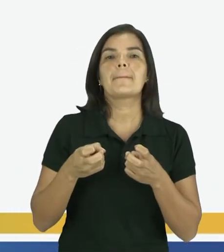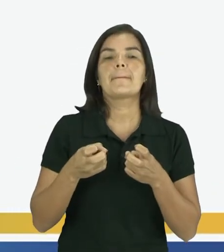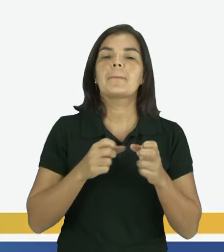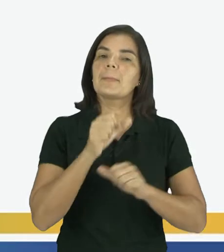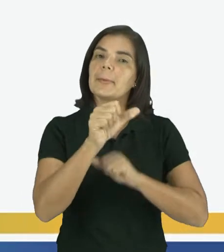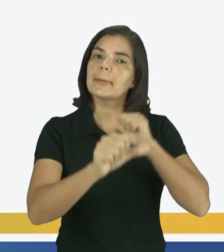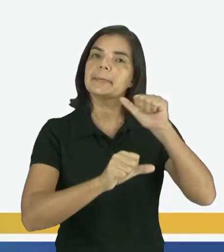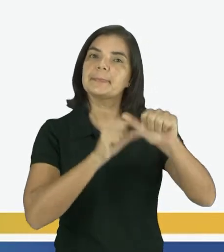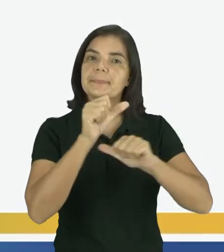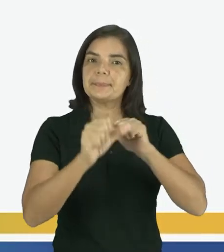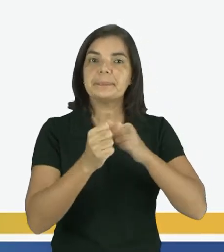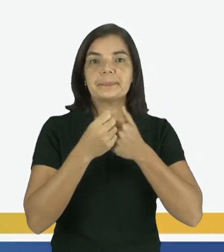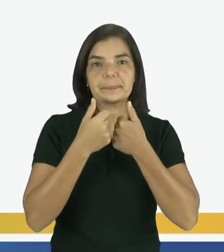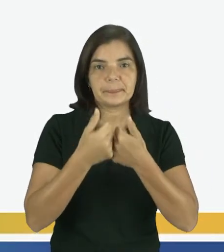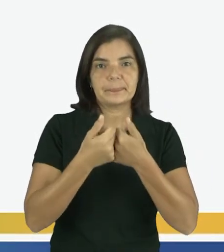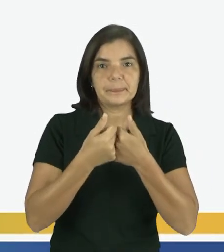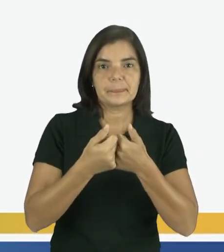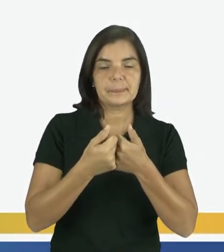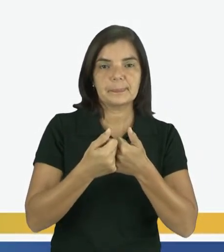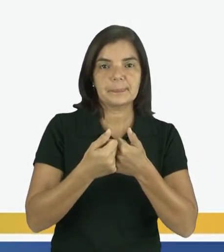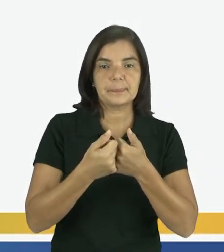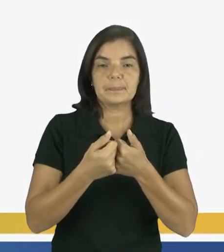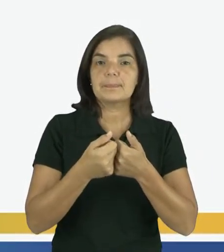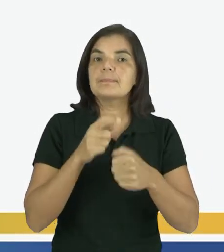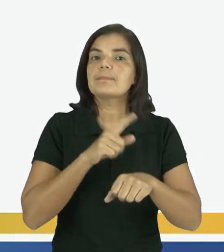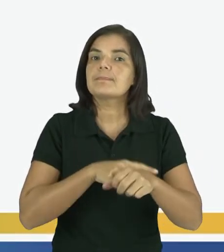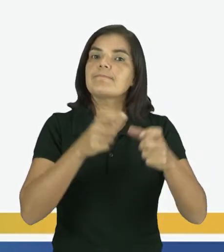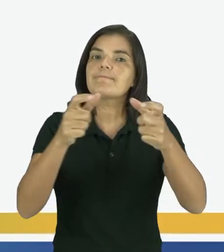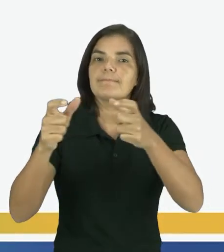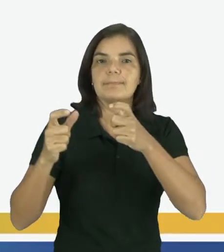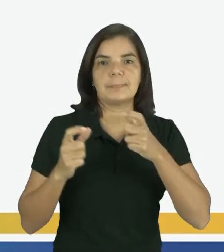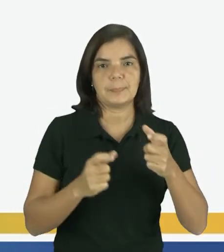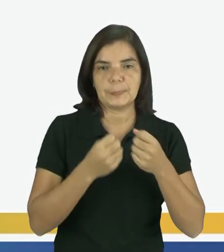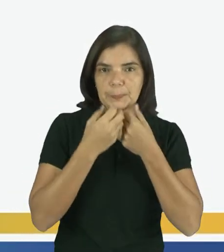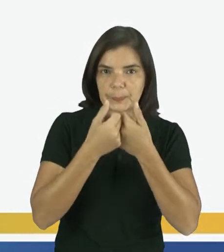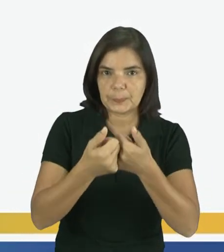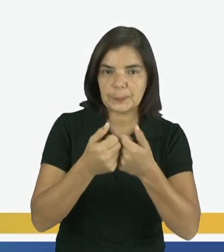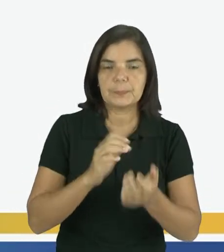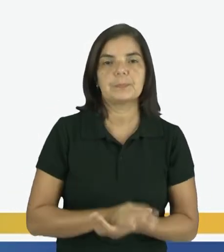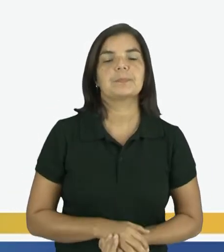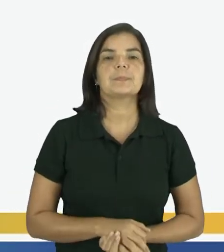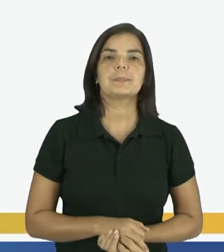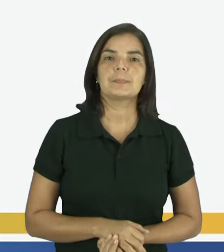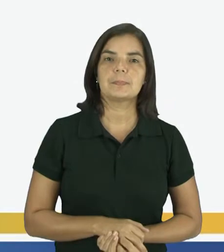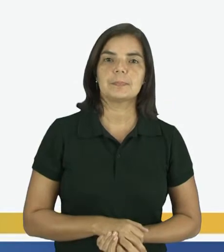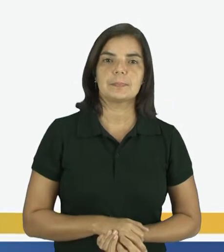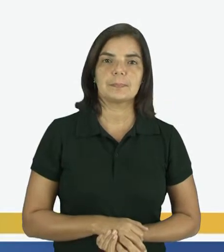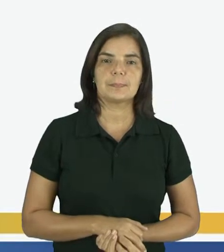transformações, tá bom? Em um determinado espaço. Tudo bem? Vamos lá.